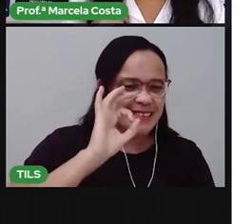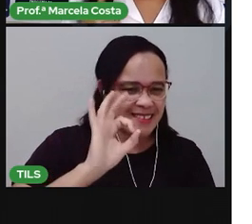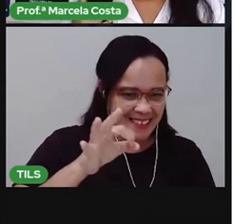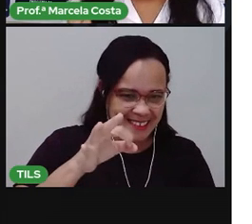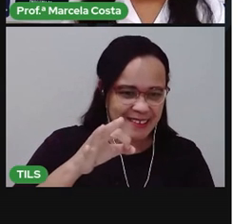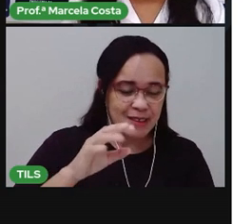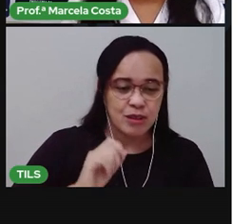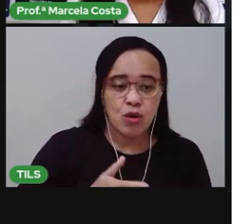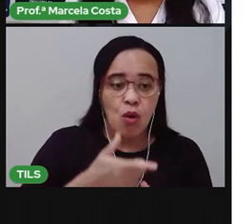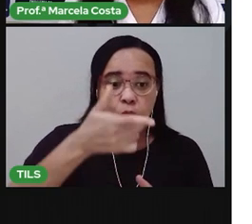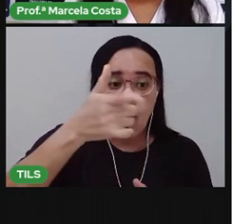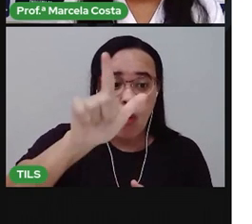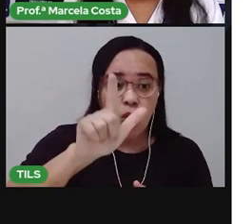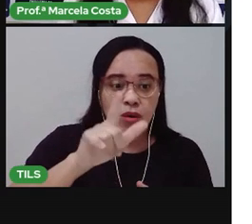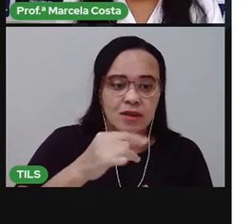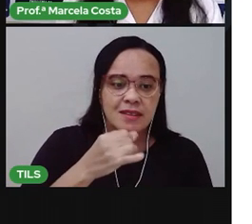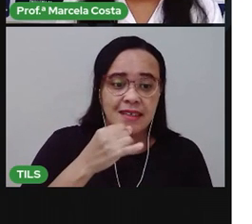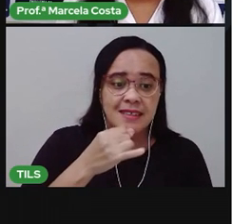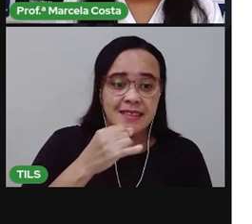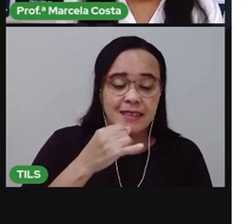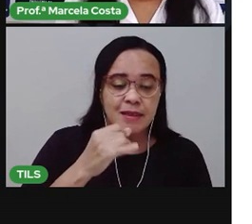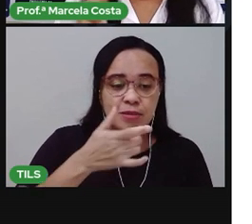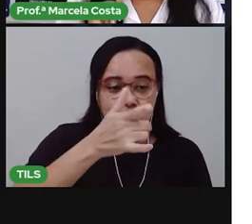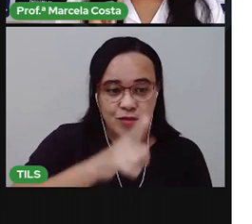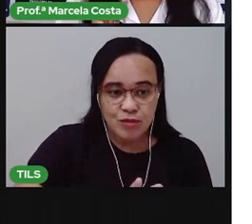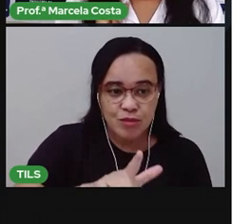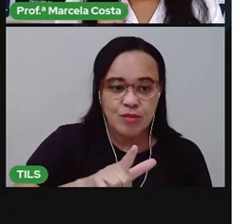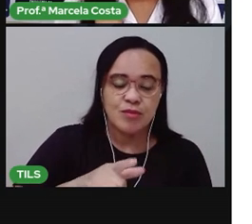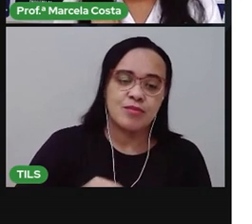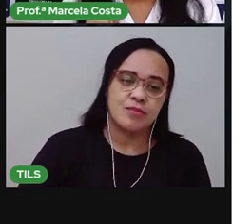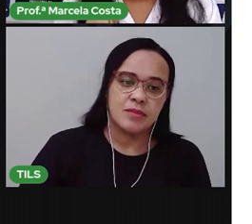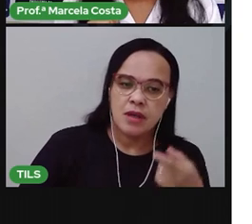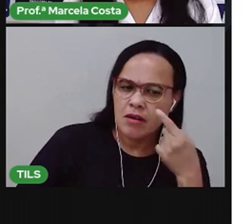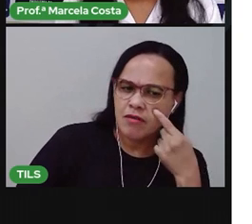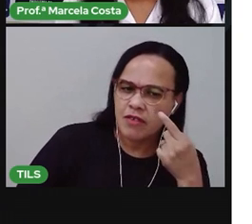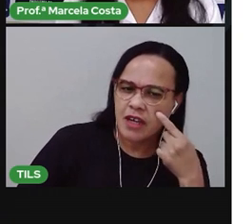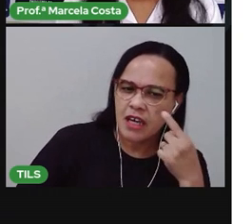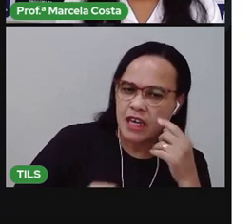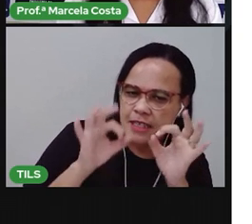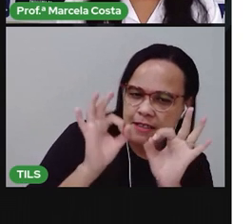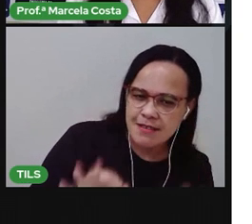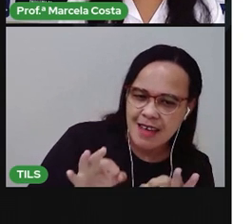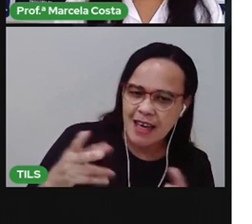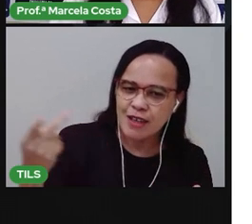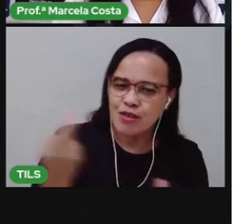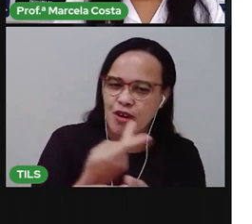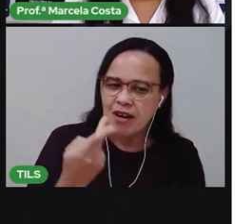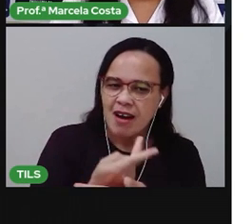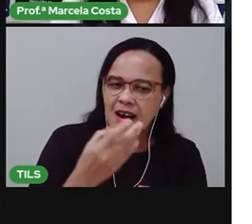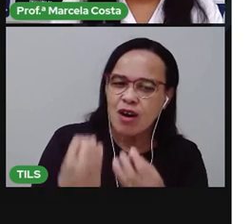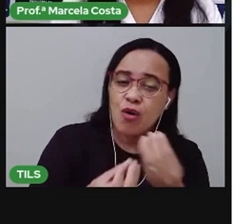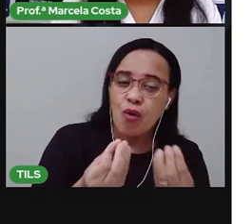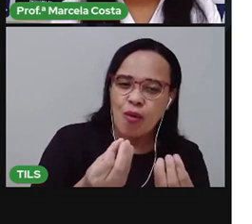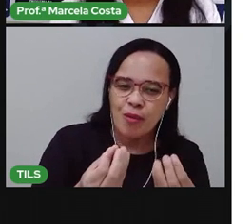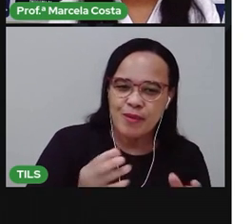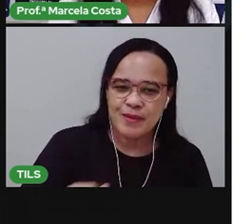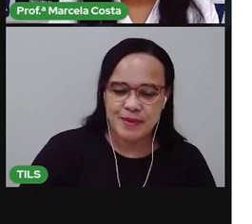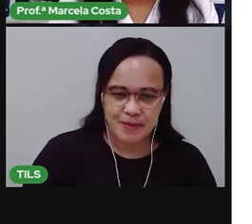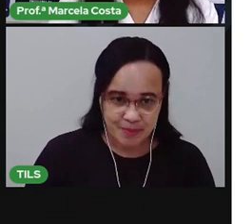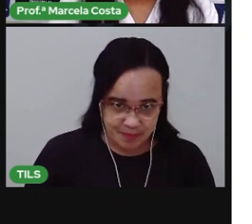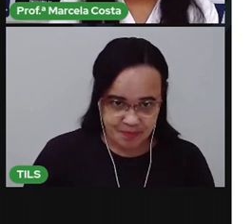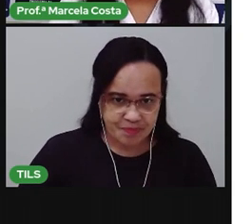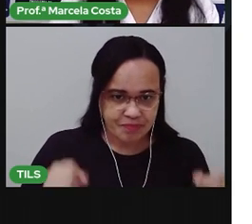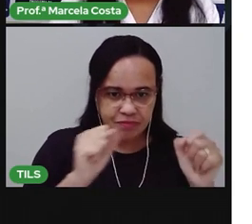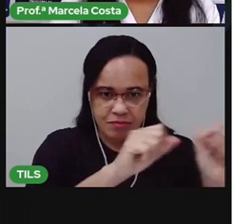uma outra ação para ver se você vai acertar, tá bom? Vou retirar